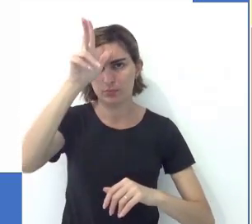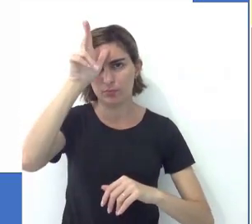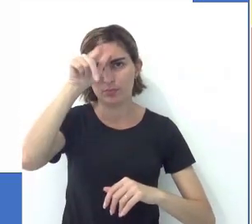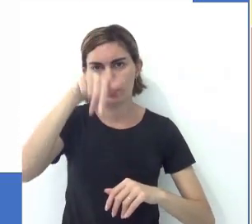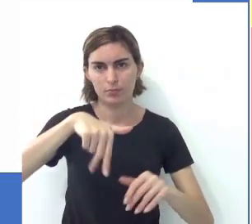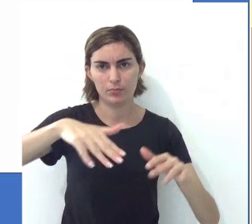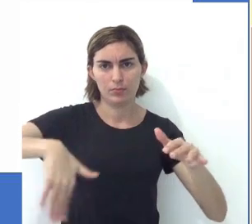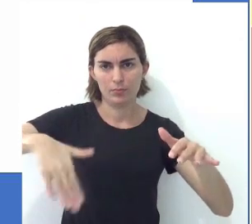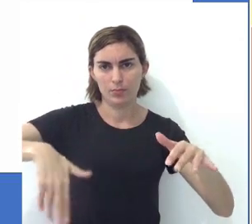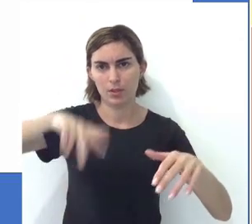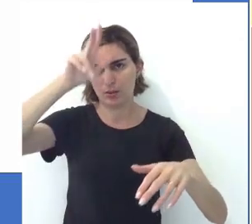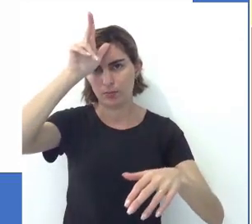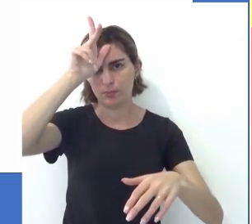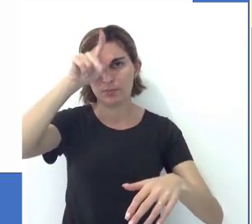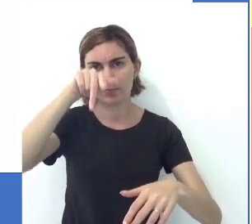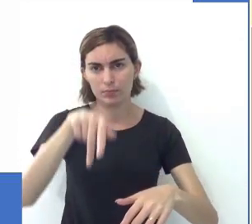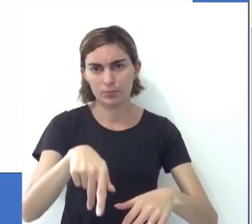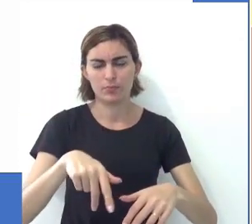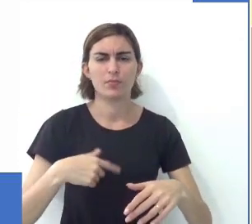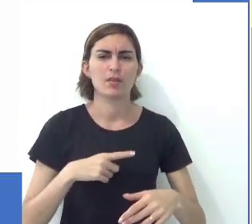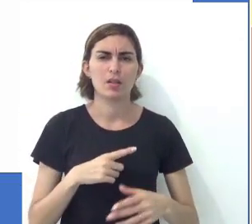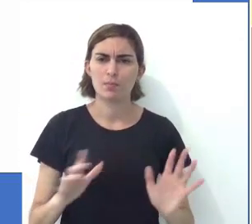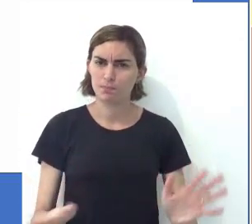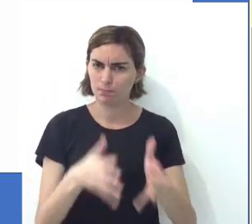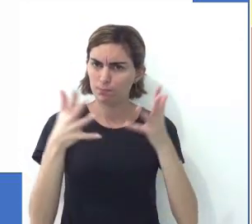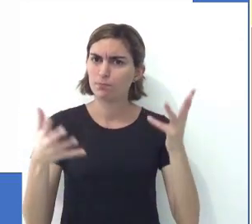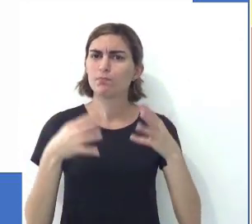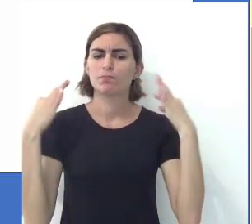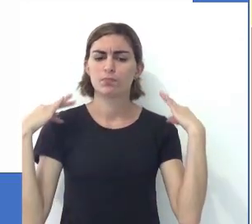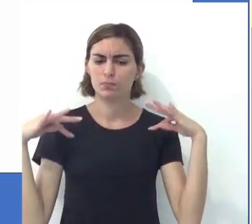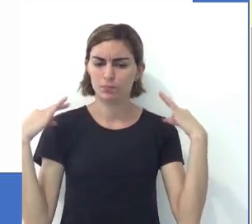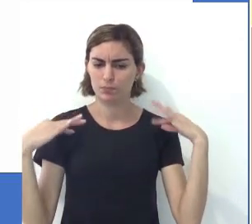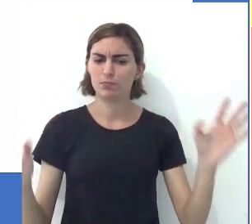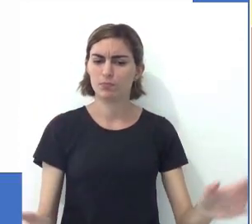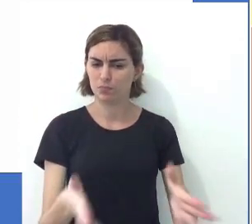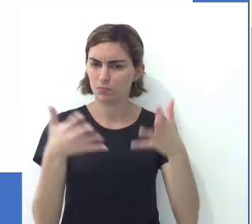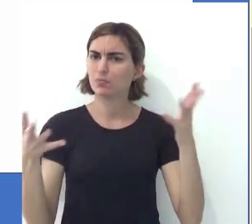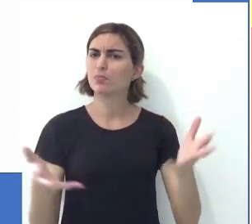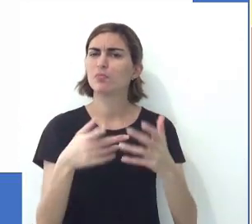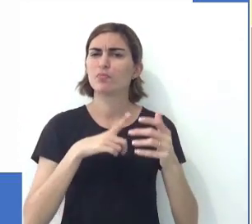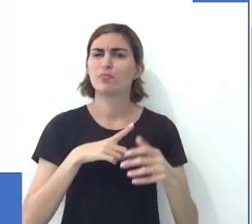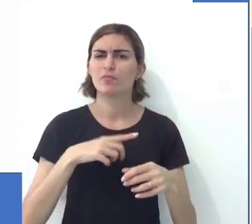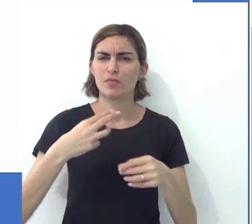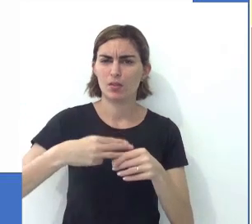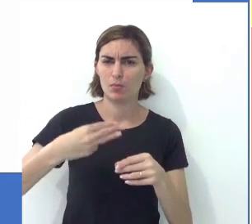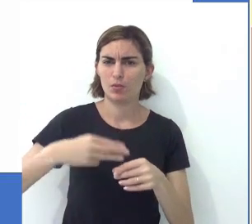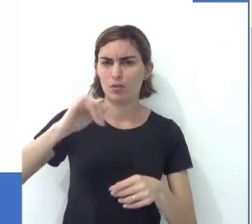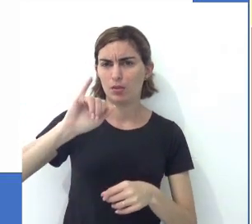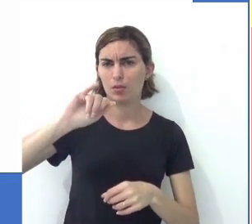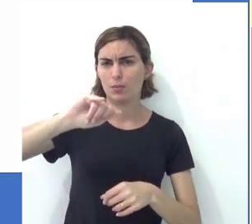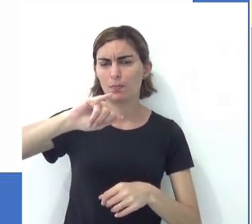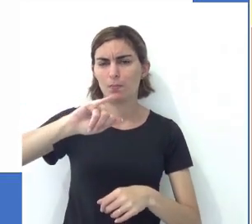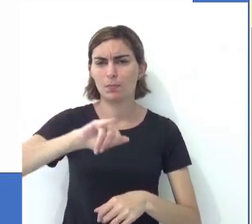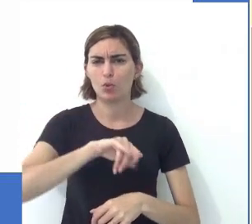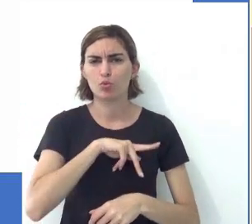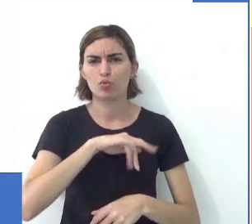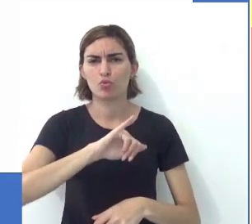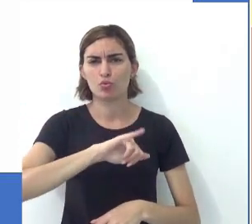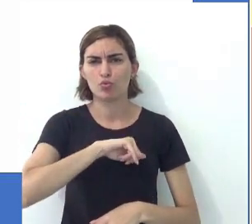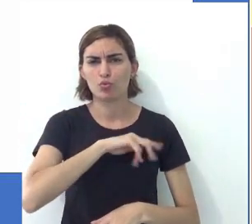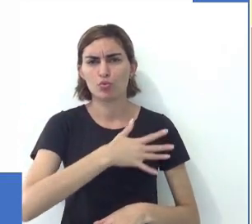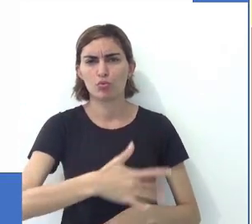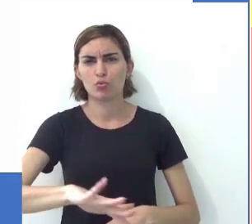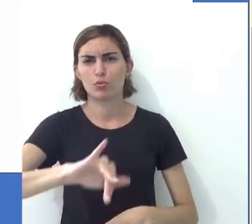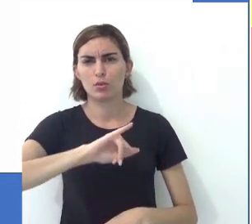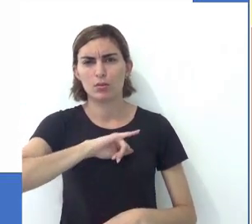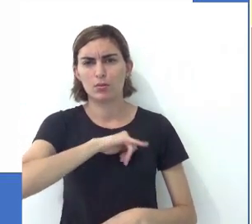Galinhas, né, um ambiente que tem um incentivo muito grande para o turismo, tá? No município de Pojuca, é muito